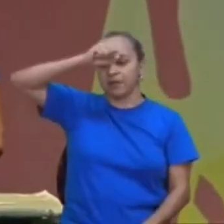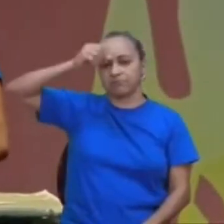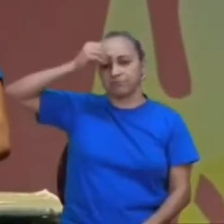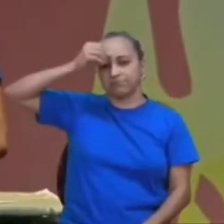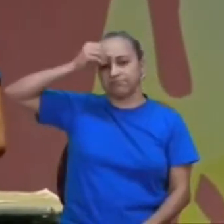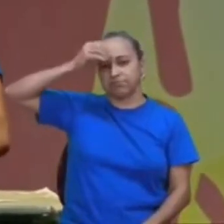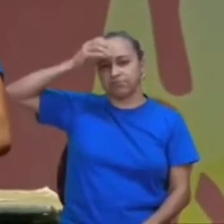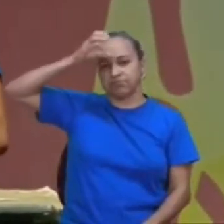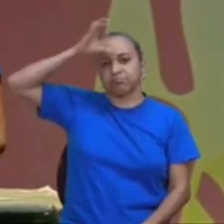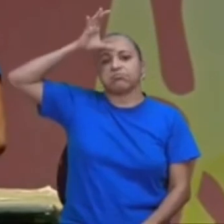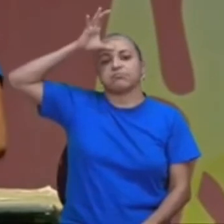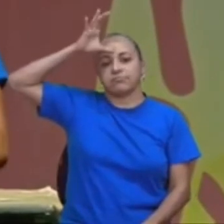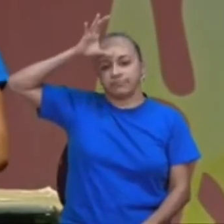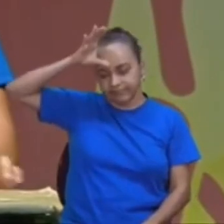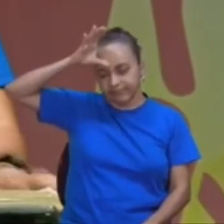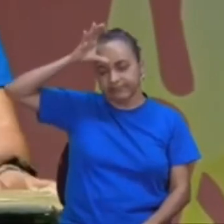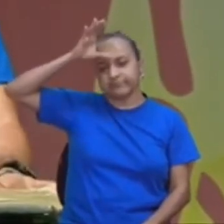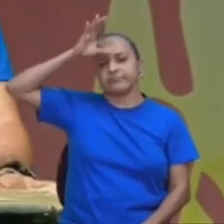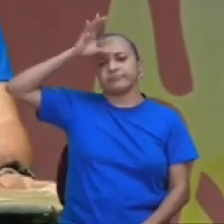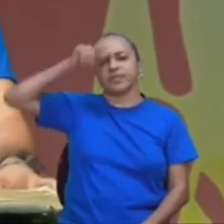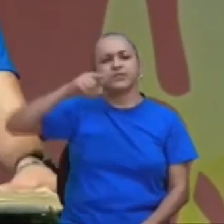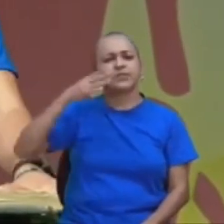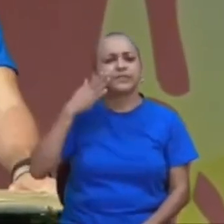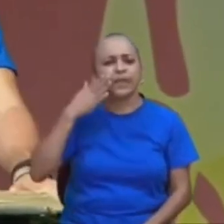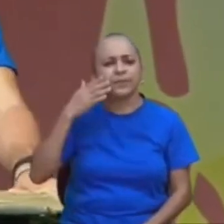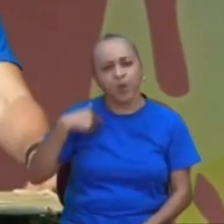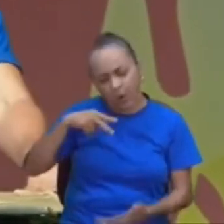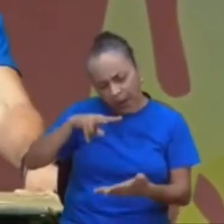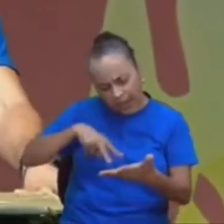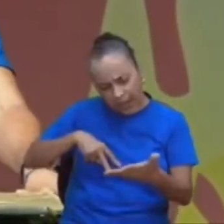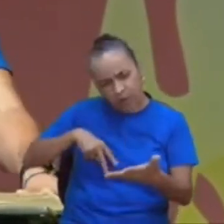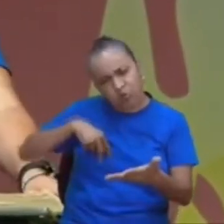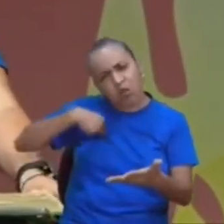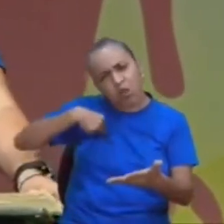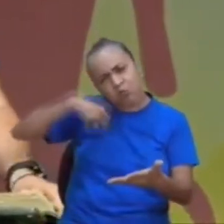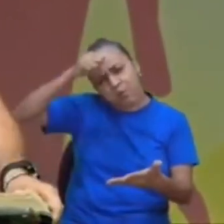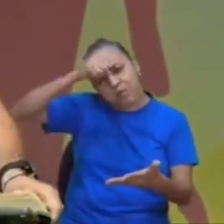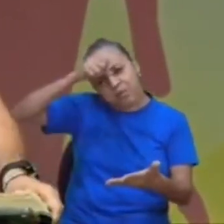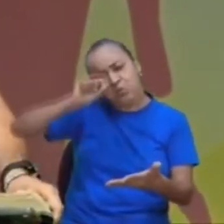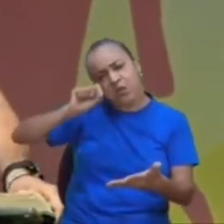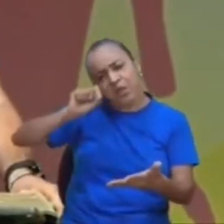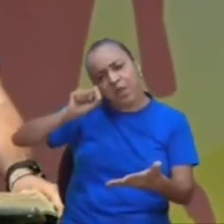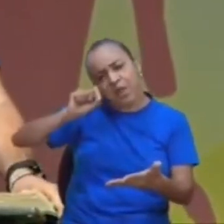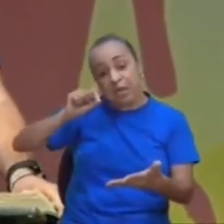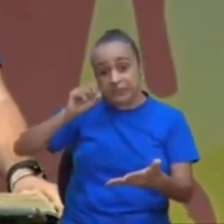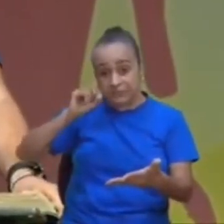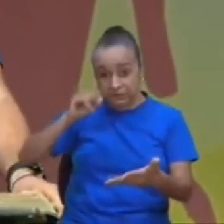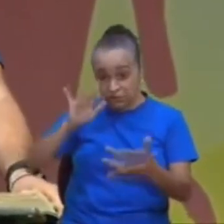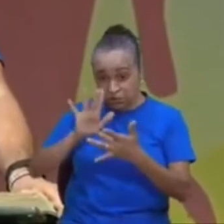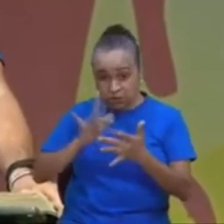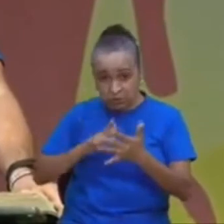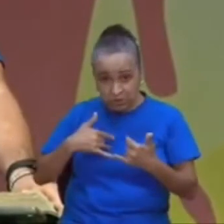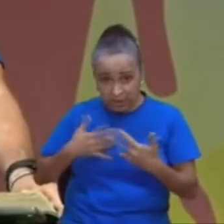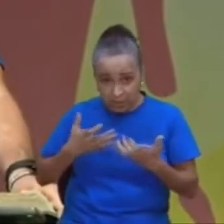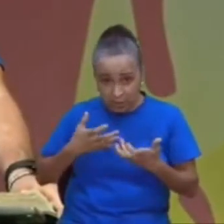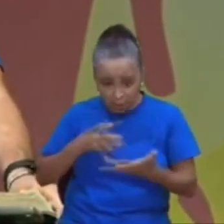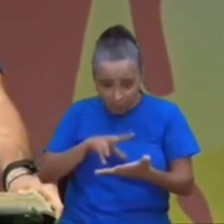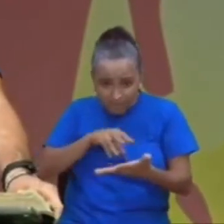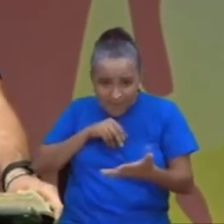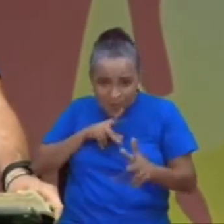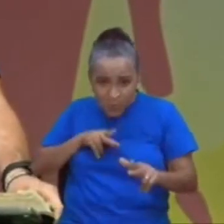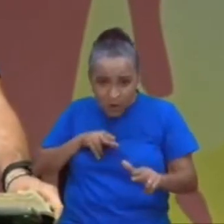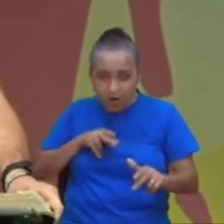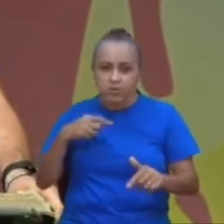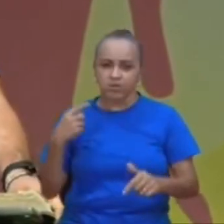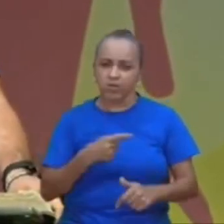e sabe, o que eu aprendo aqui, é que se Jesus, quer que a gente, seja imitador dele, a gente tem que estar bem,